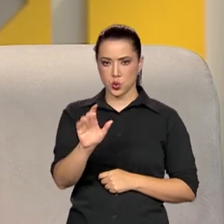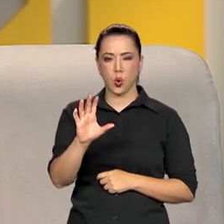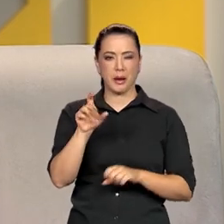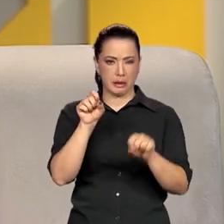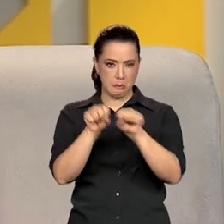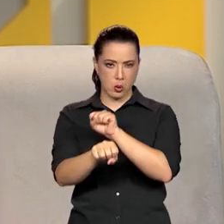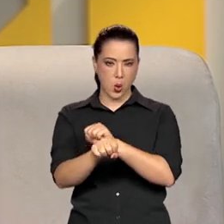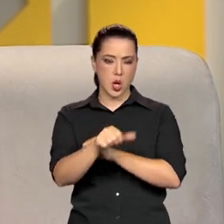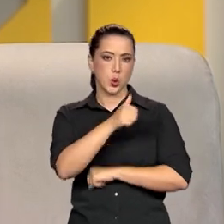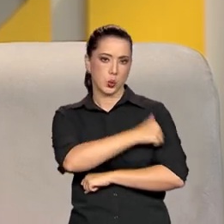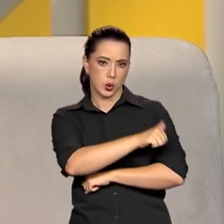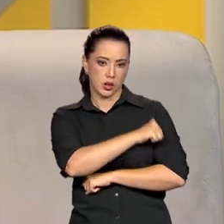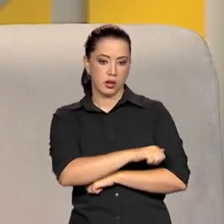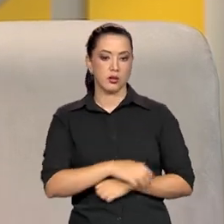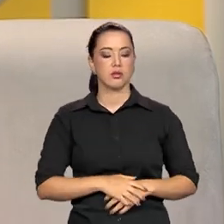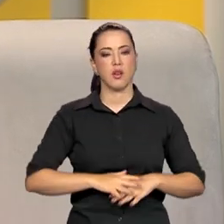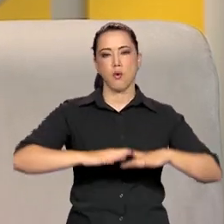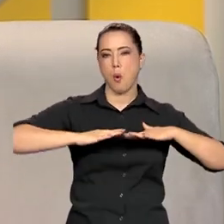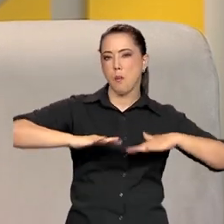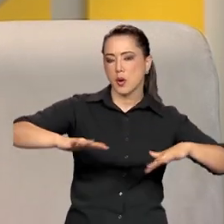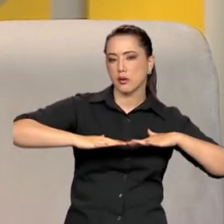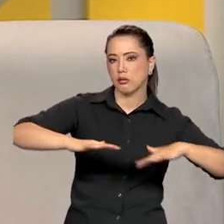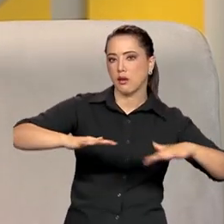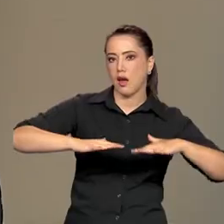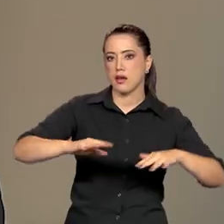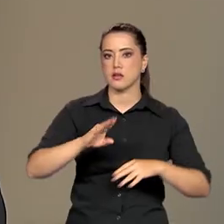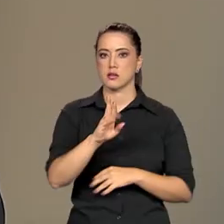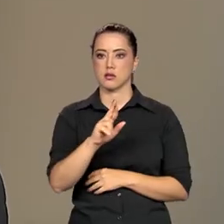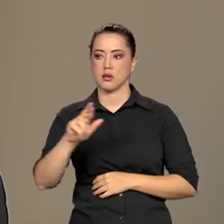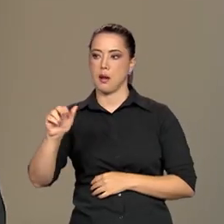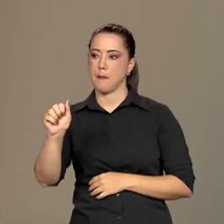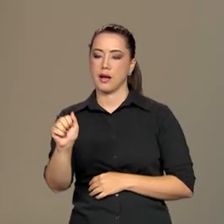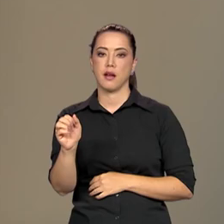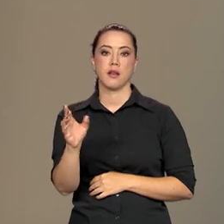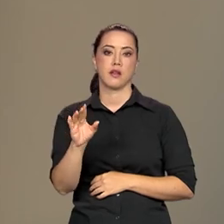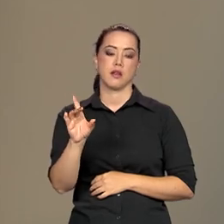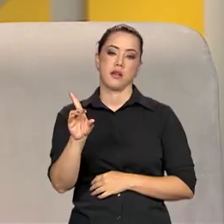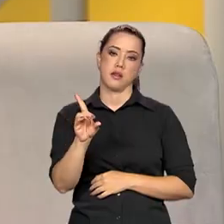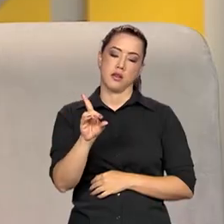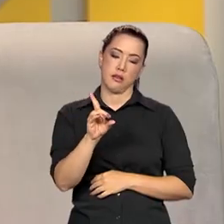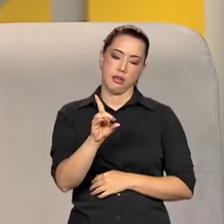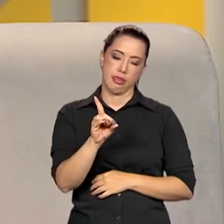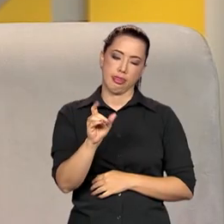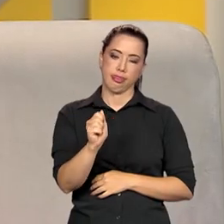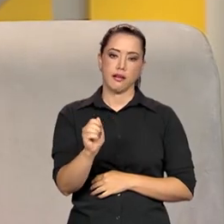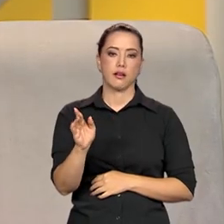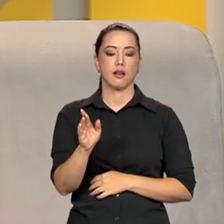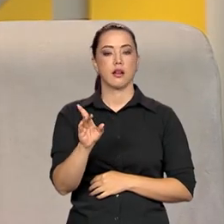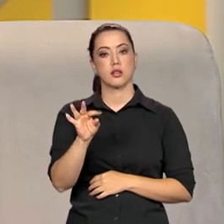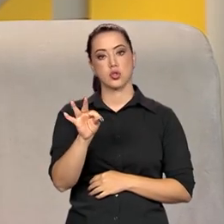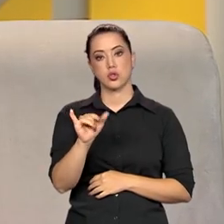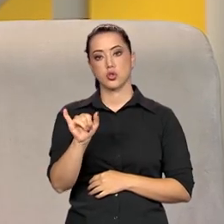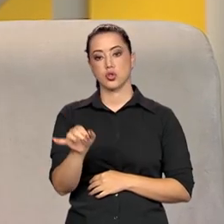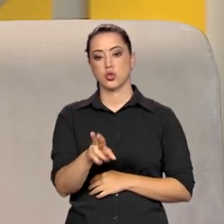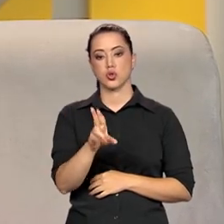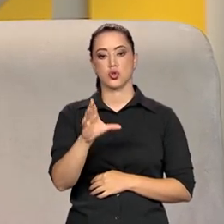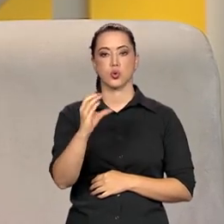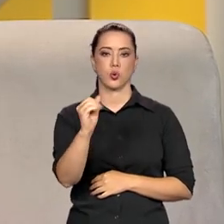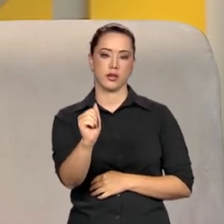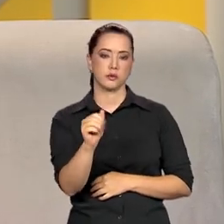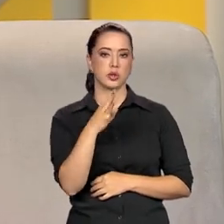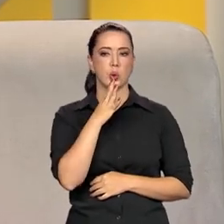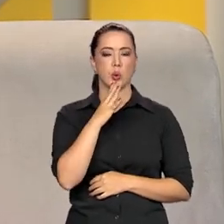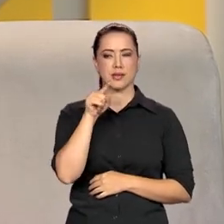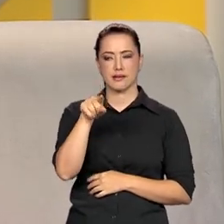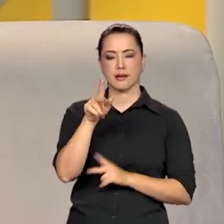protesto na Barra da Tijuca, foram cenas lamentáveis. tem população negra. Exatamente, exatamente. E assim, conhecer essa família...